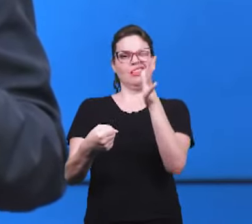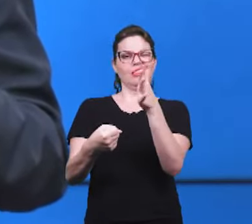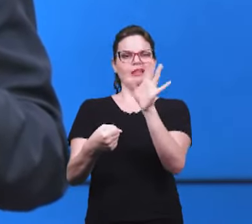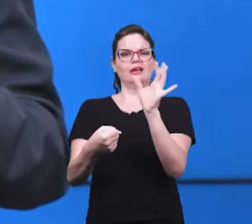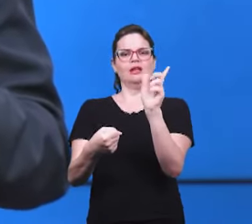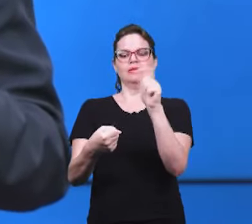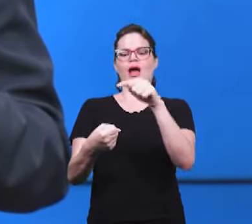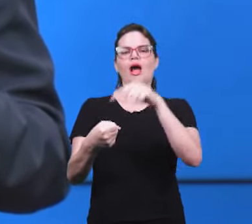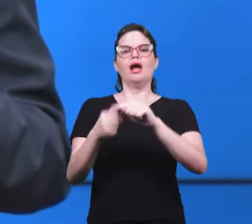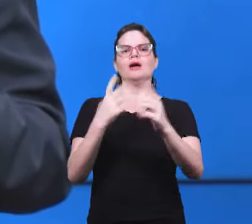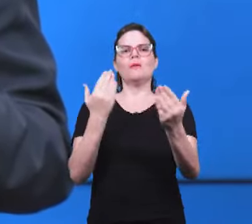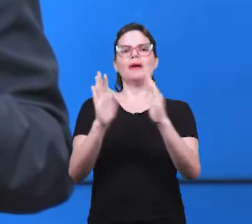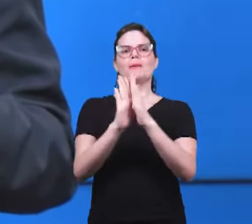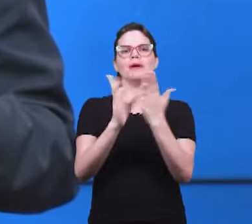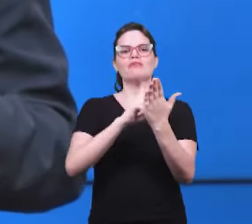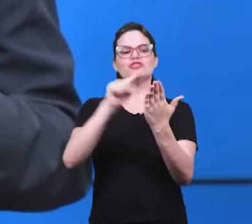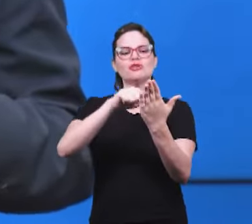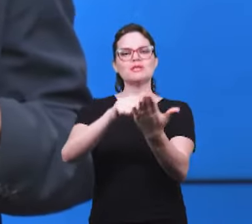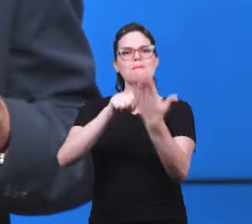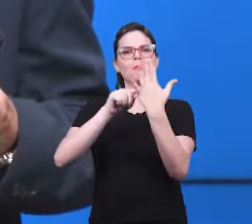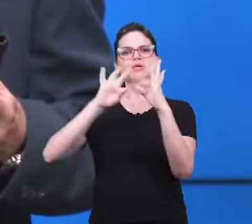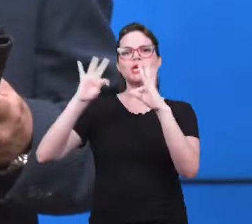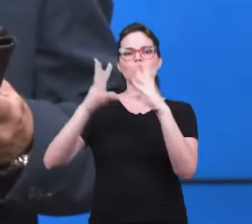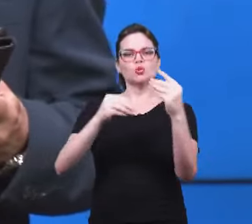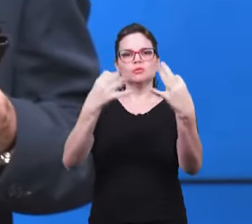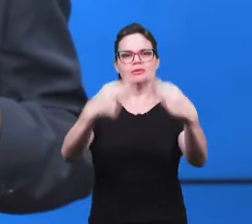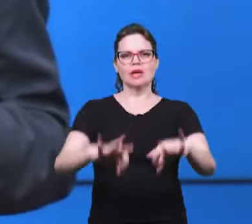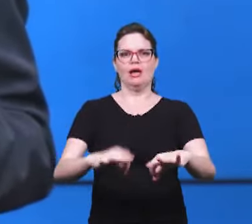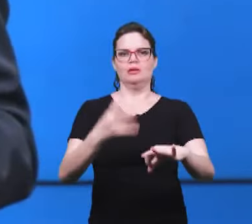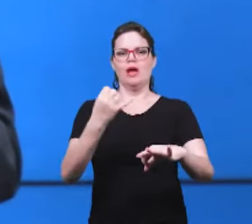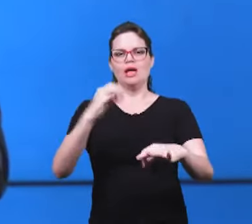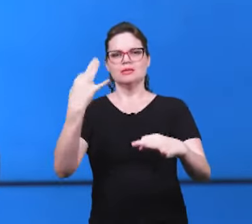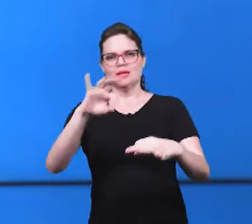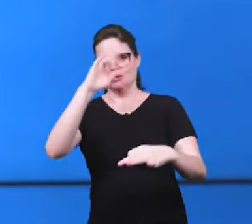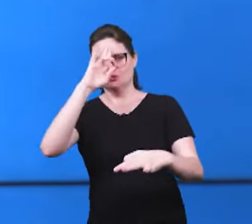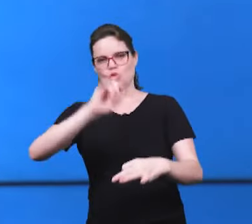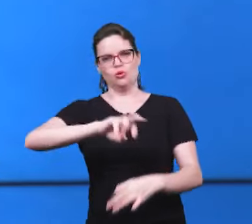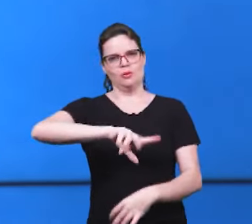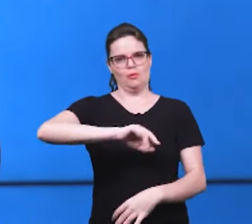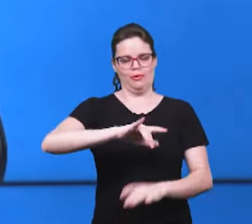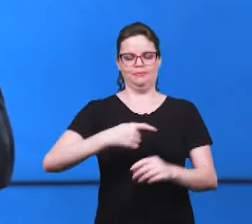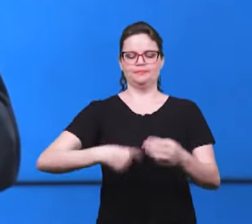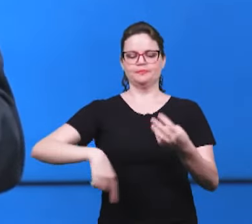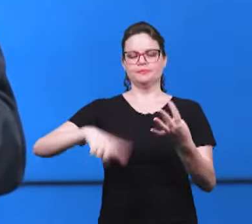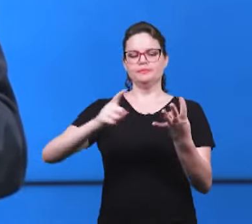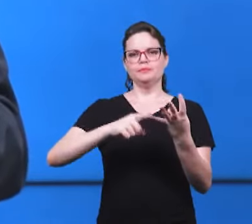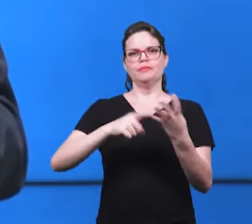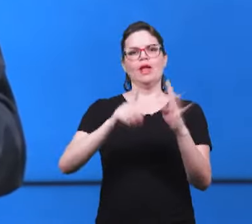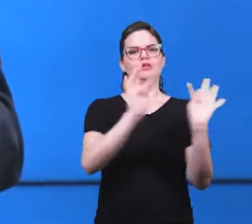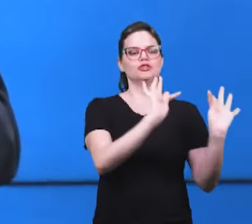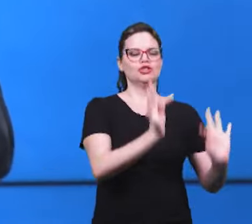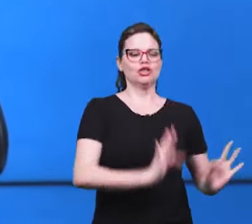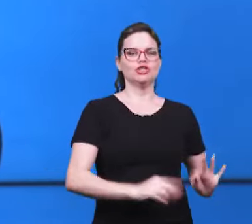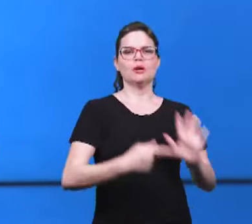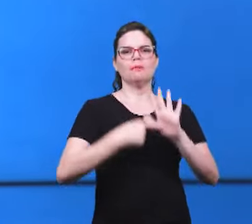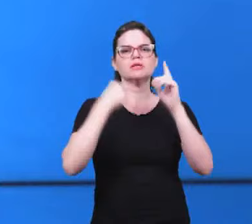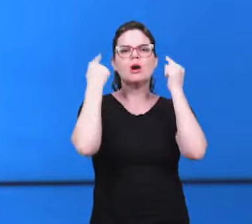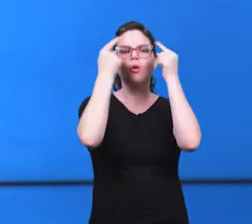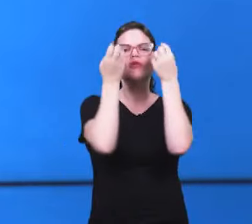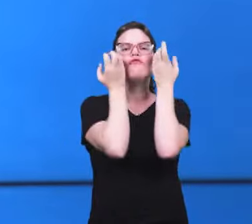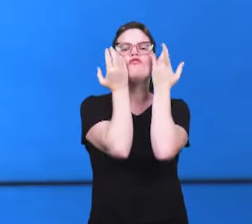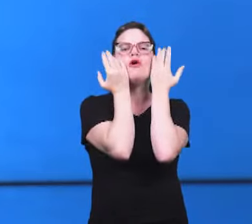as coisas já em Tiatira Jesus se intitula como aquele que tem os olhos como chama de fogo e os pés